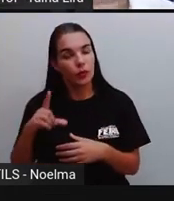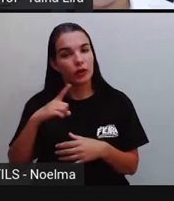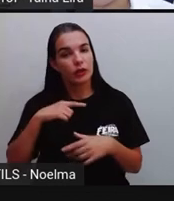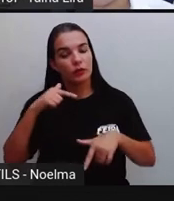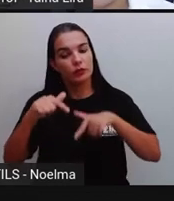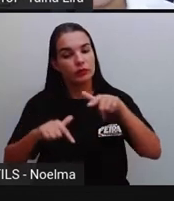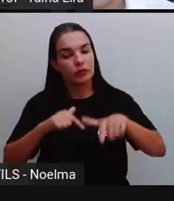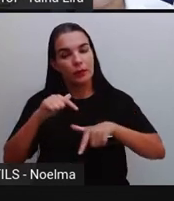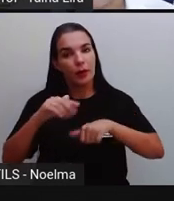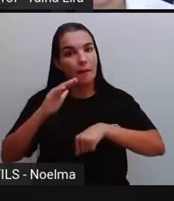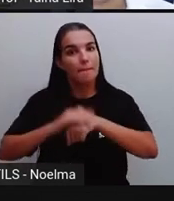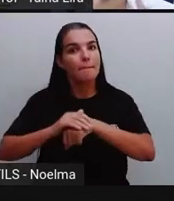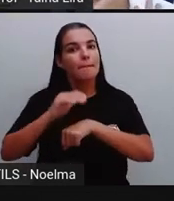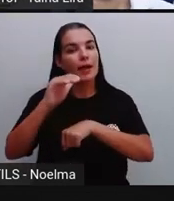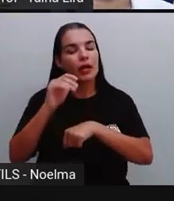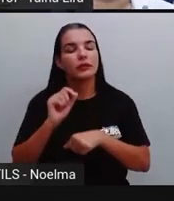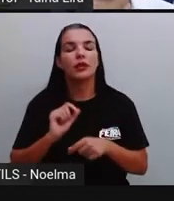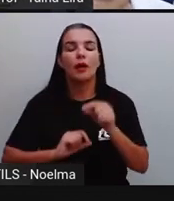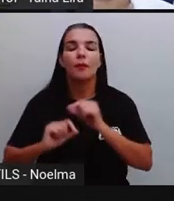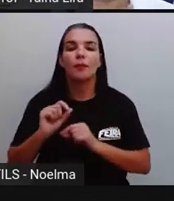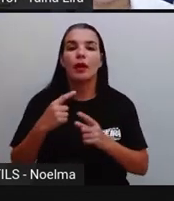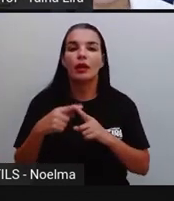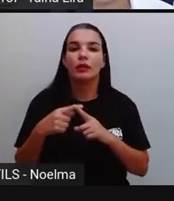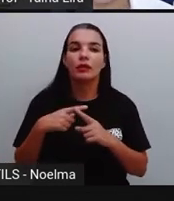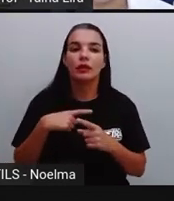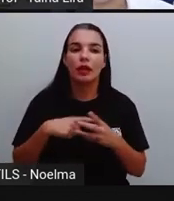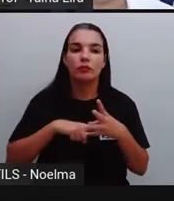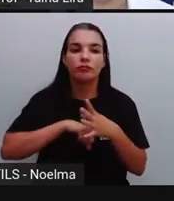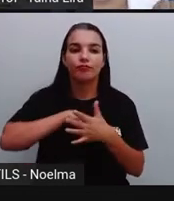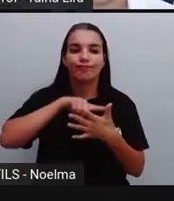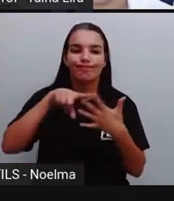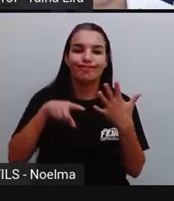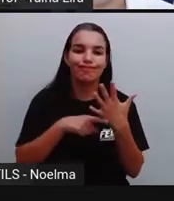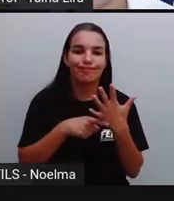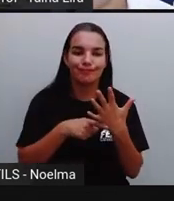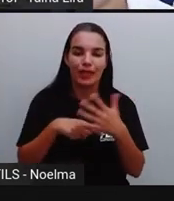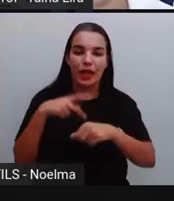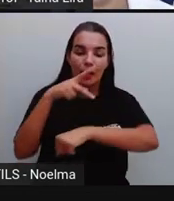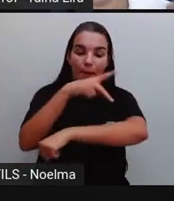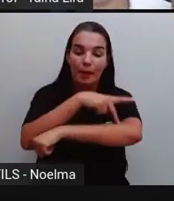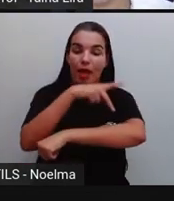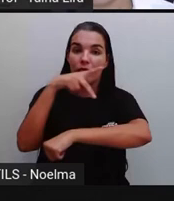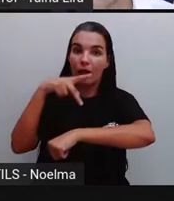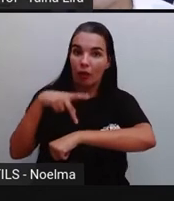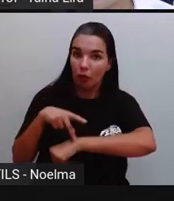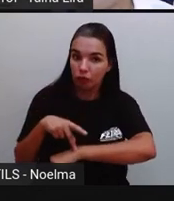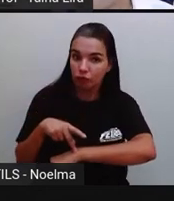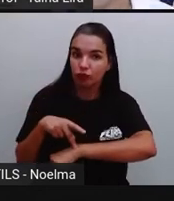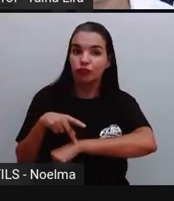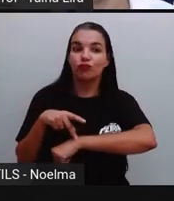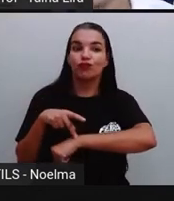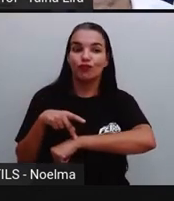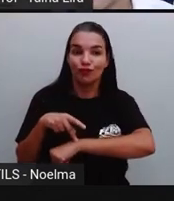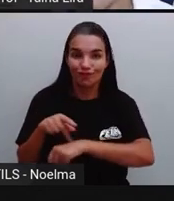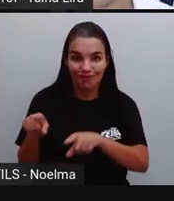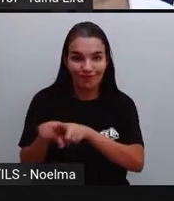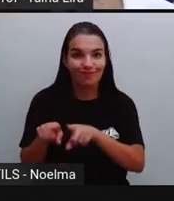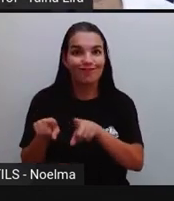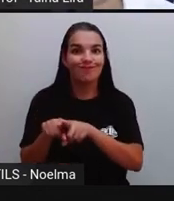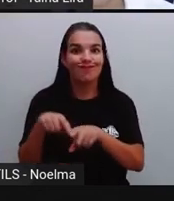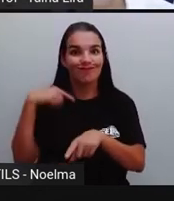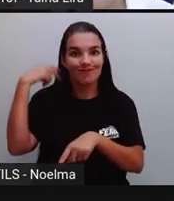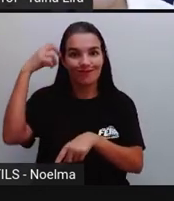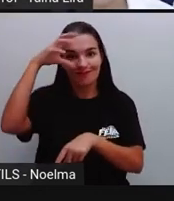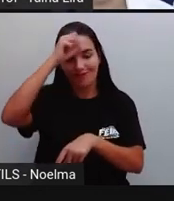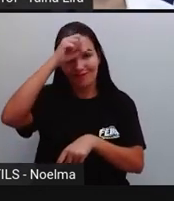um pouco maior, porque ele vai trabalhar, de três maneiras. Pedagógico, então, ele se preocupa também com a